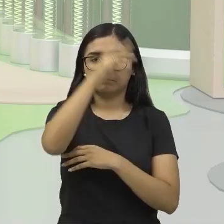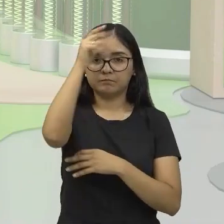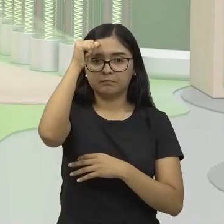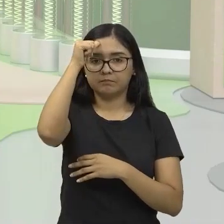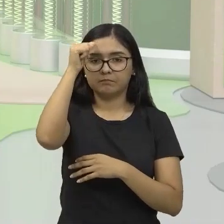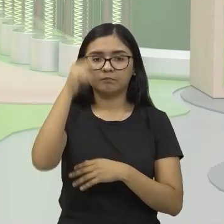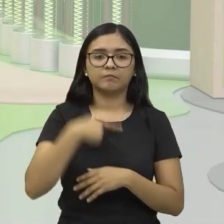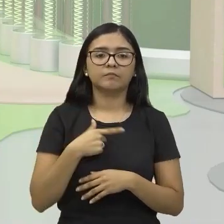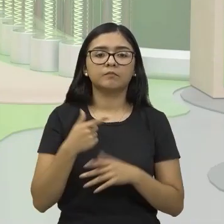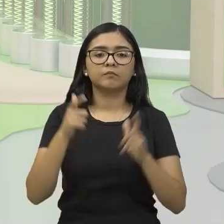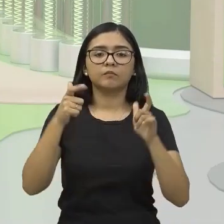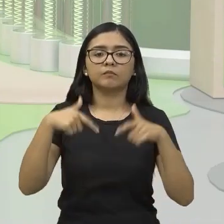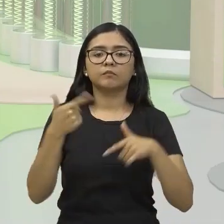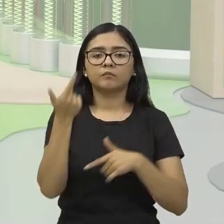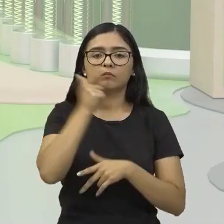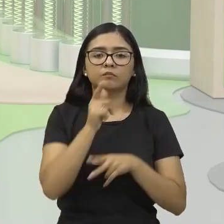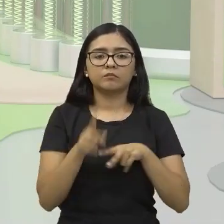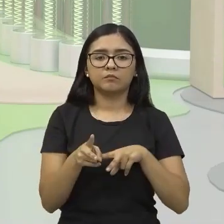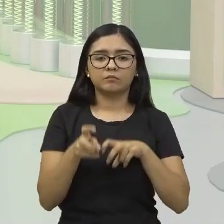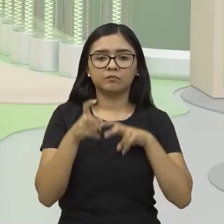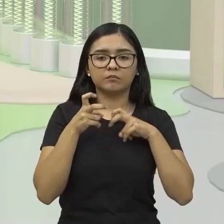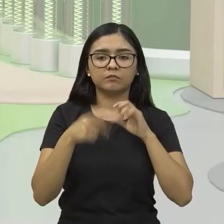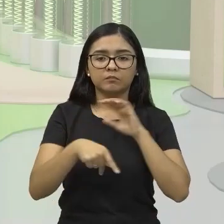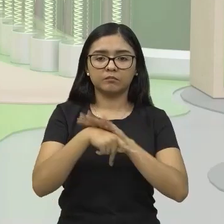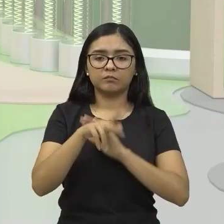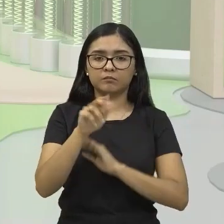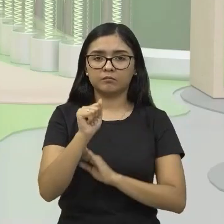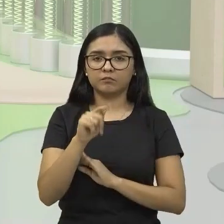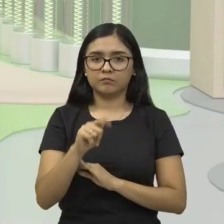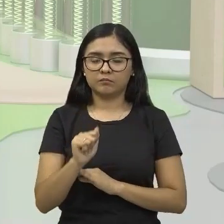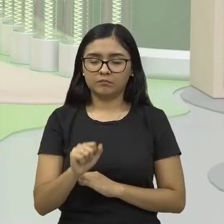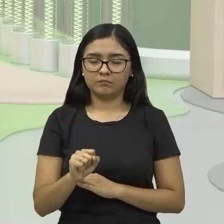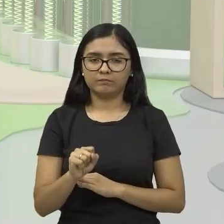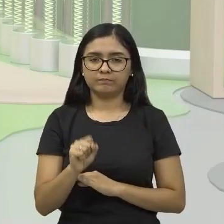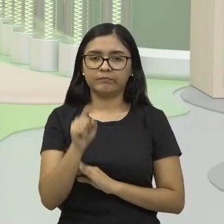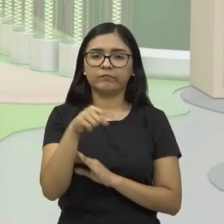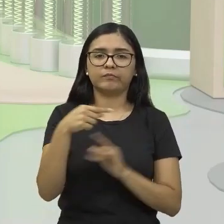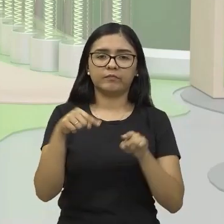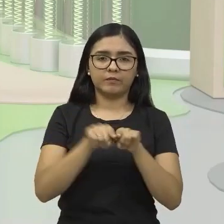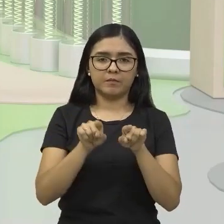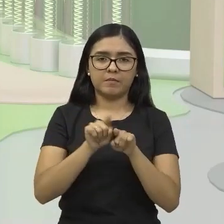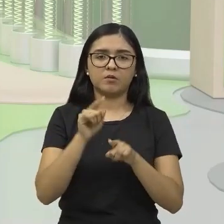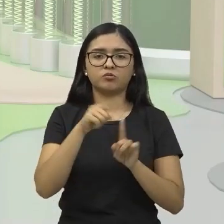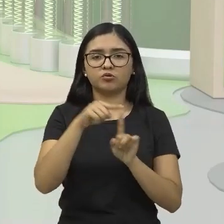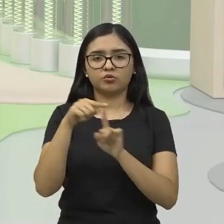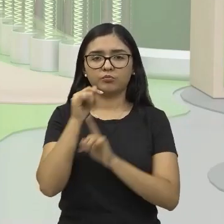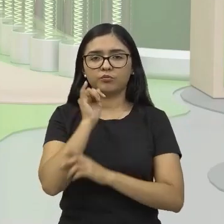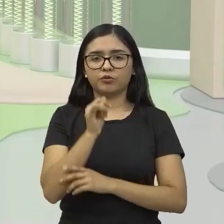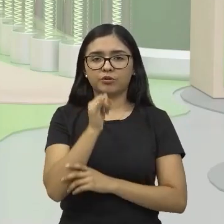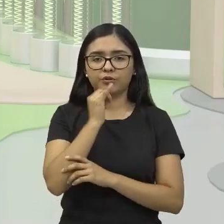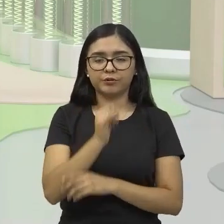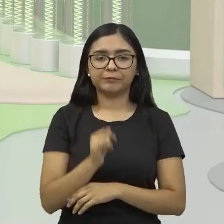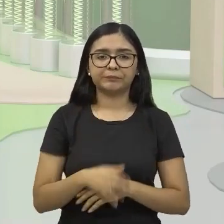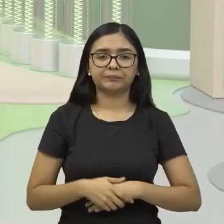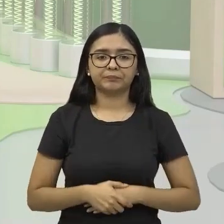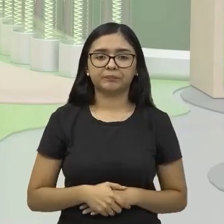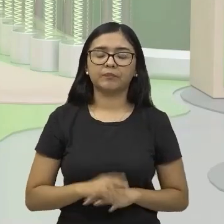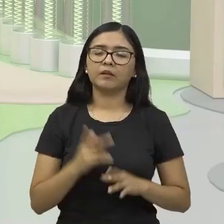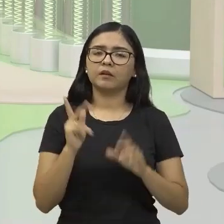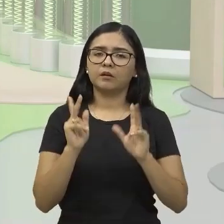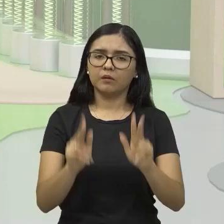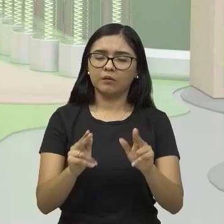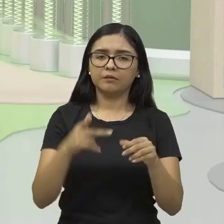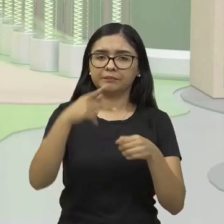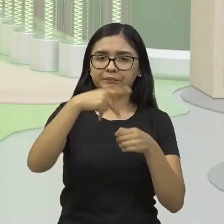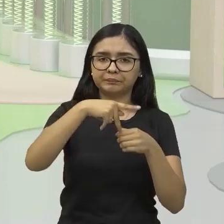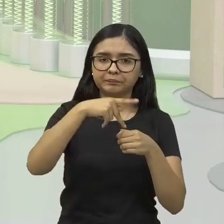extração desse gás natural, que ele também é uma fonte de energia, certo? Assim como o petróleo é